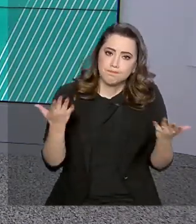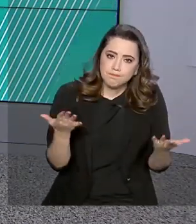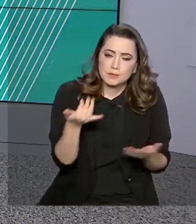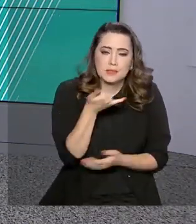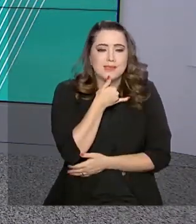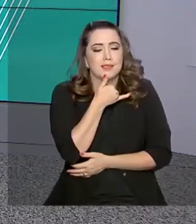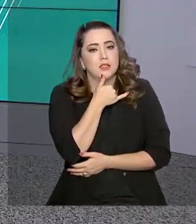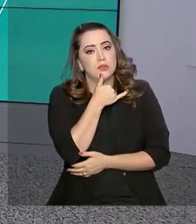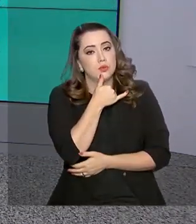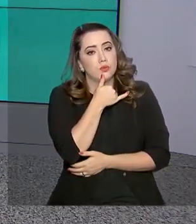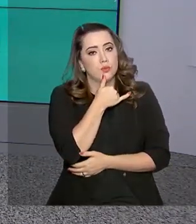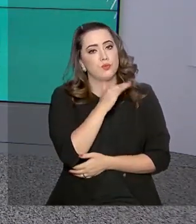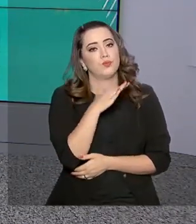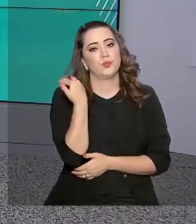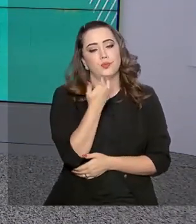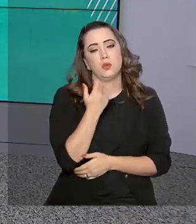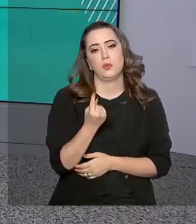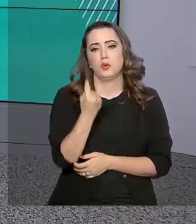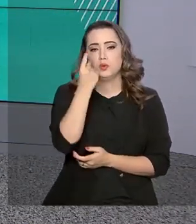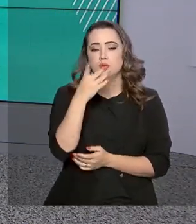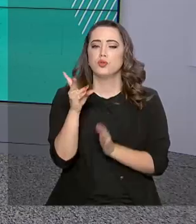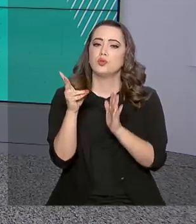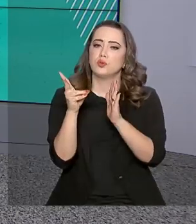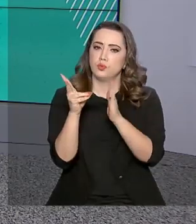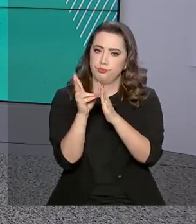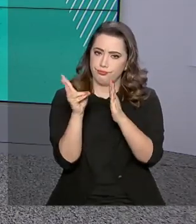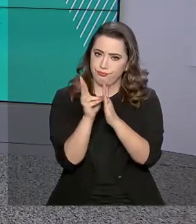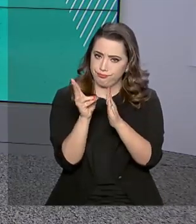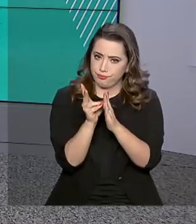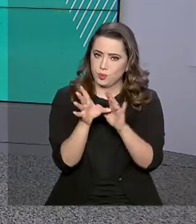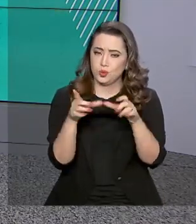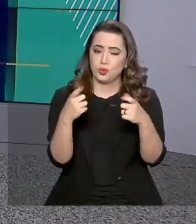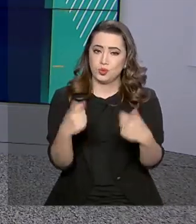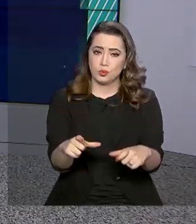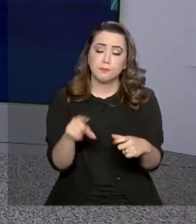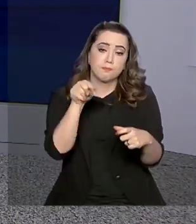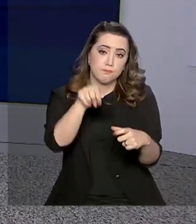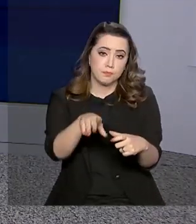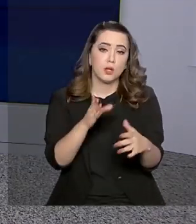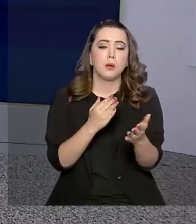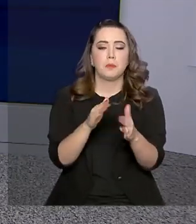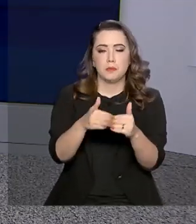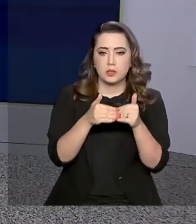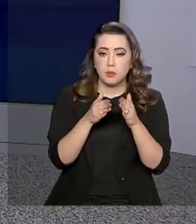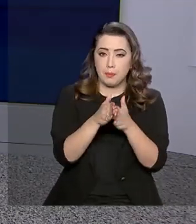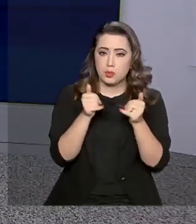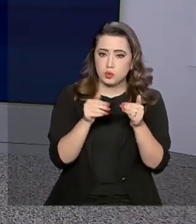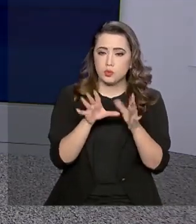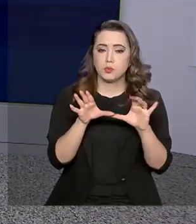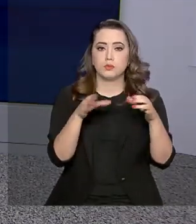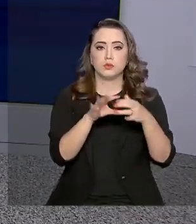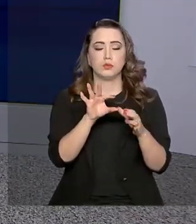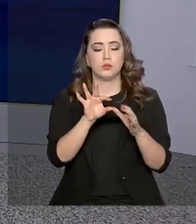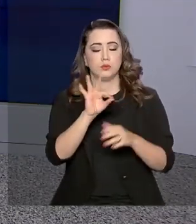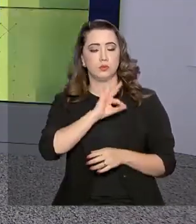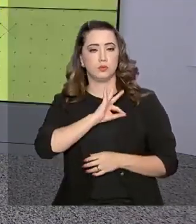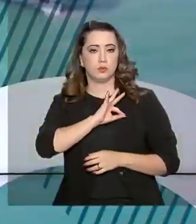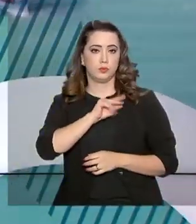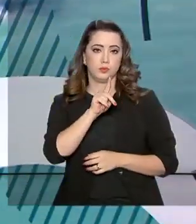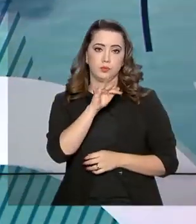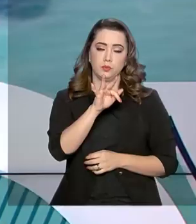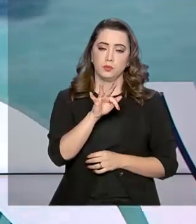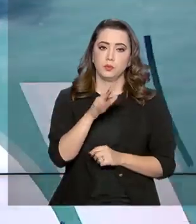morte de um indígena na região e informou sobre a abertura de um inquérito pela Polícia Federal para que tudo seja apurado.